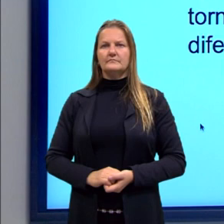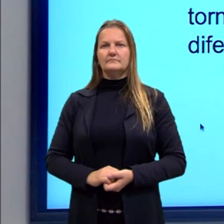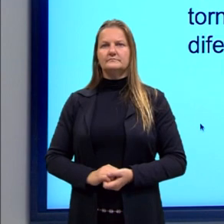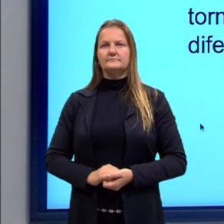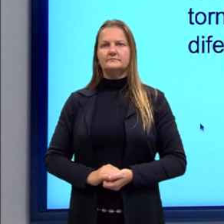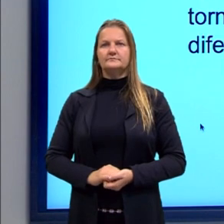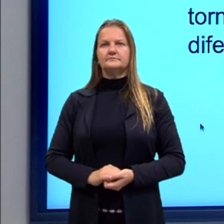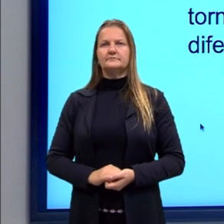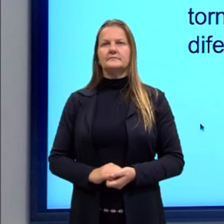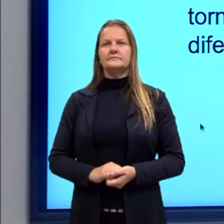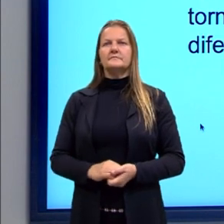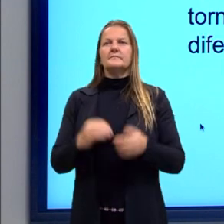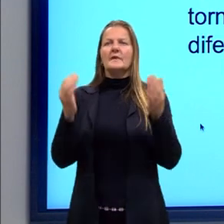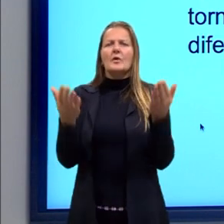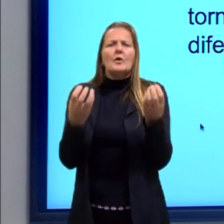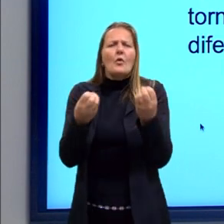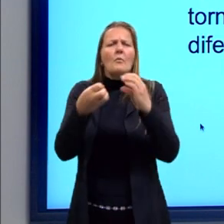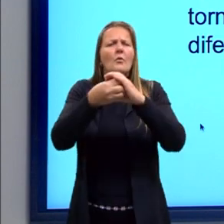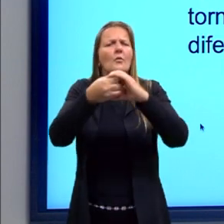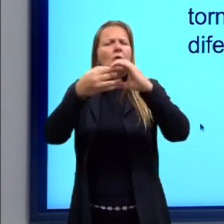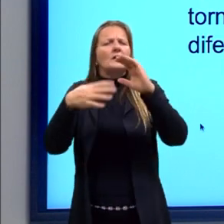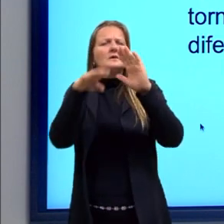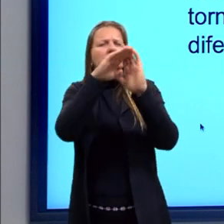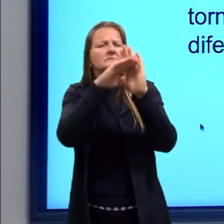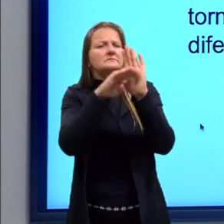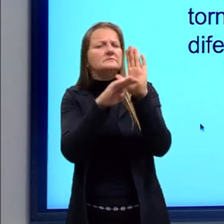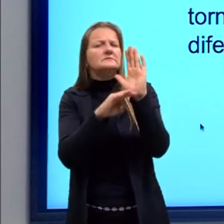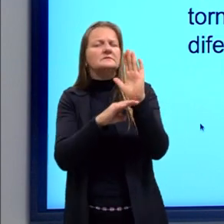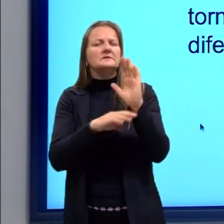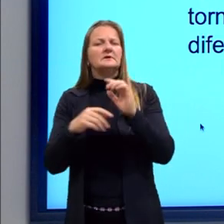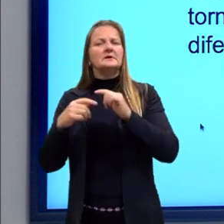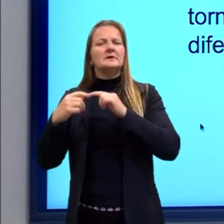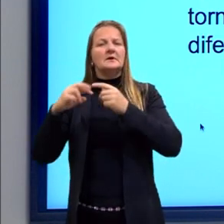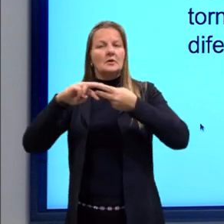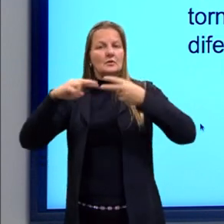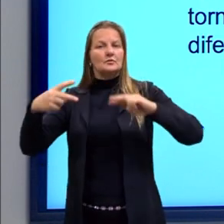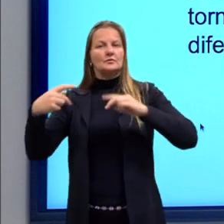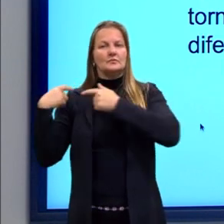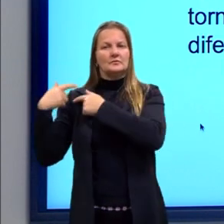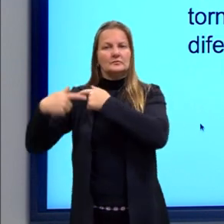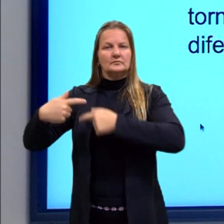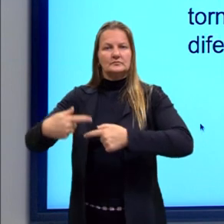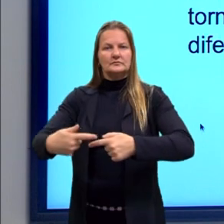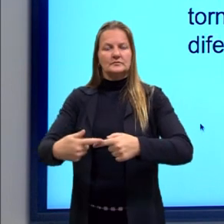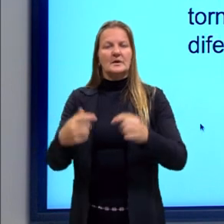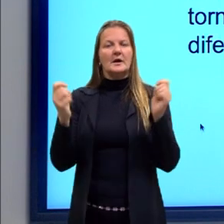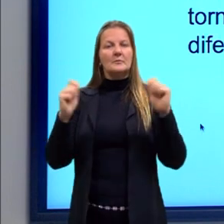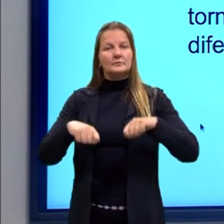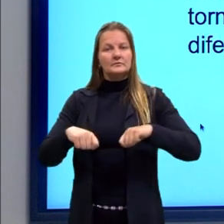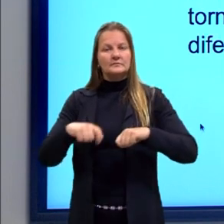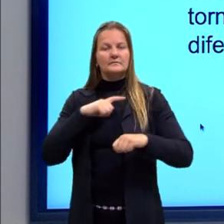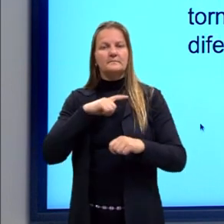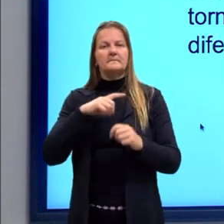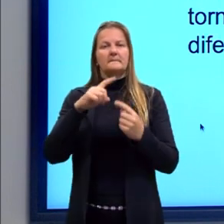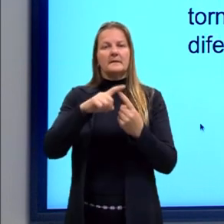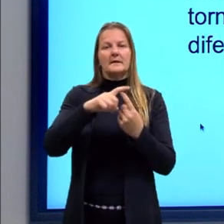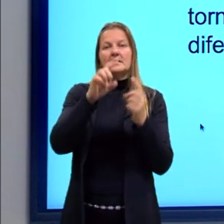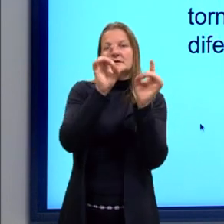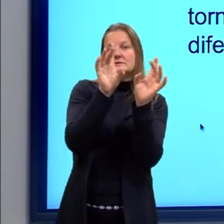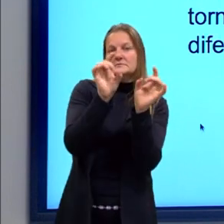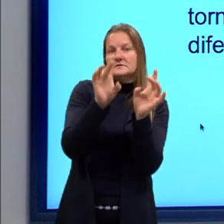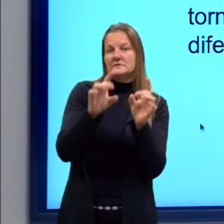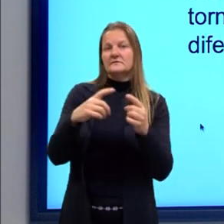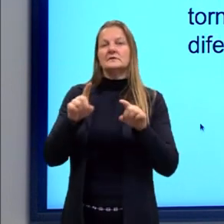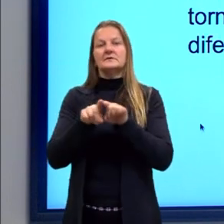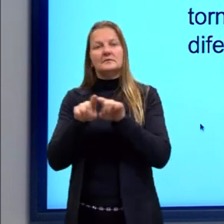Agora, a classificação da hereditariedade. Ela pode ser tanto específica